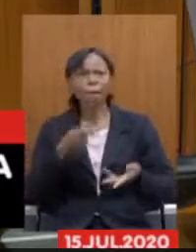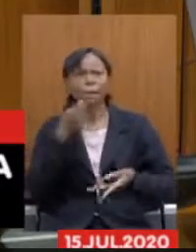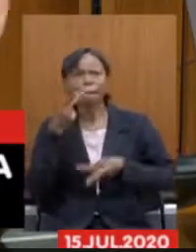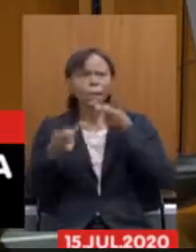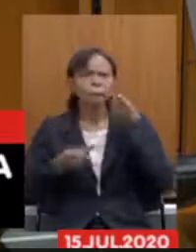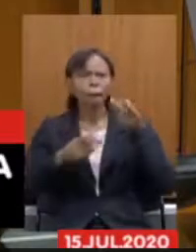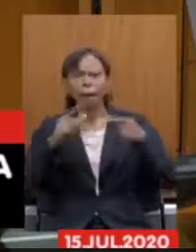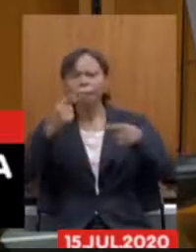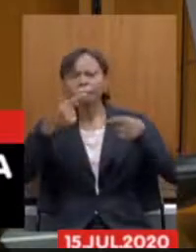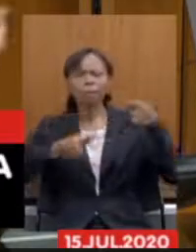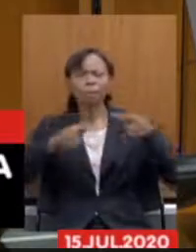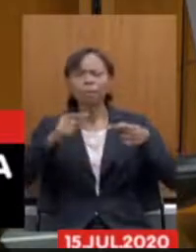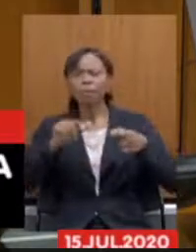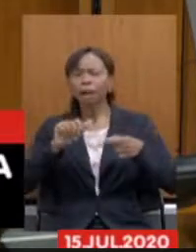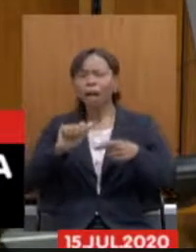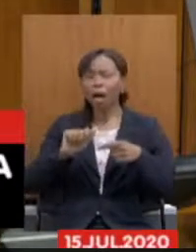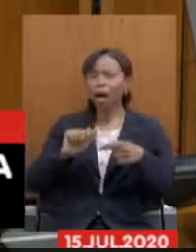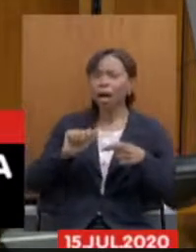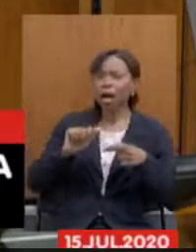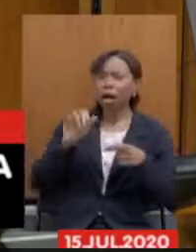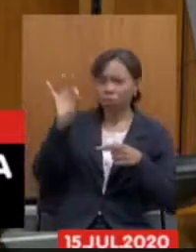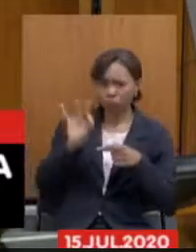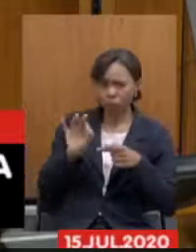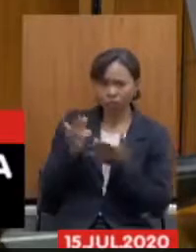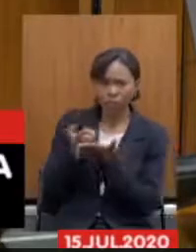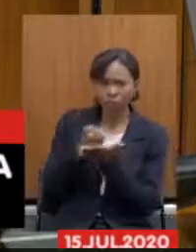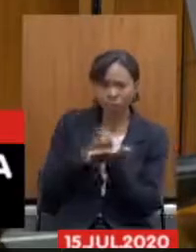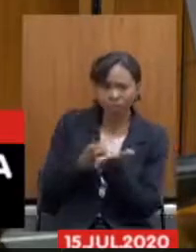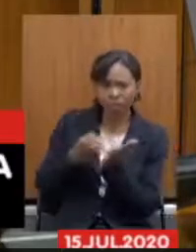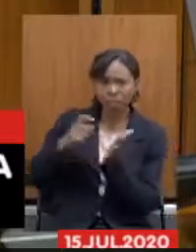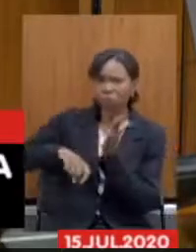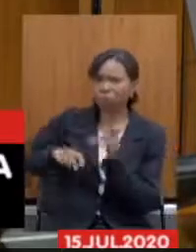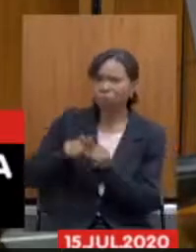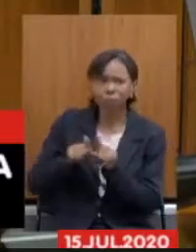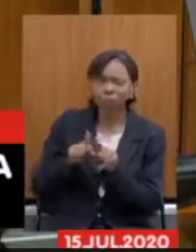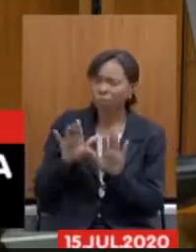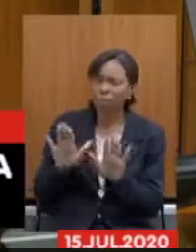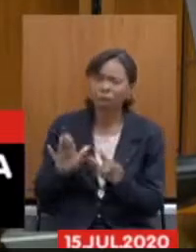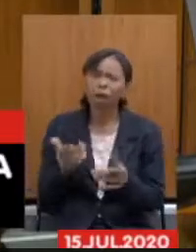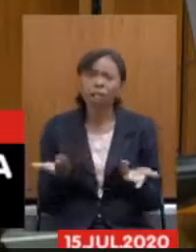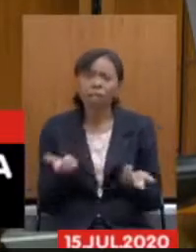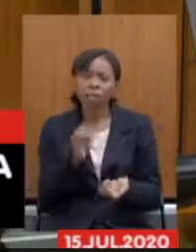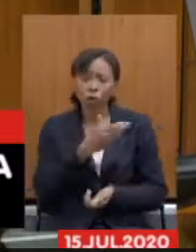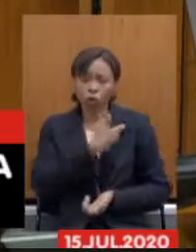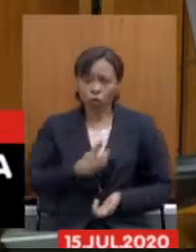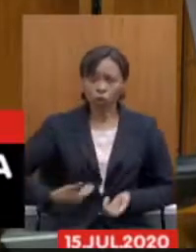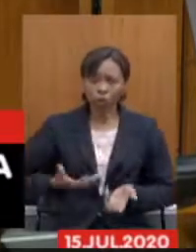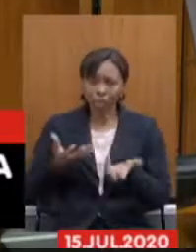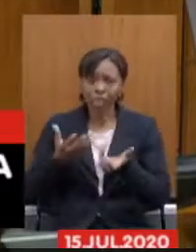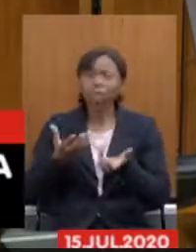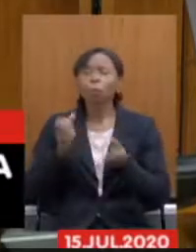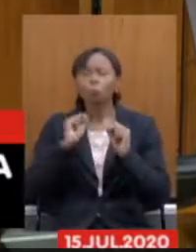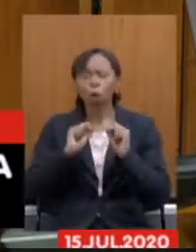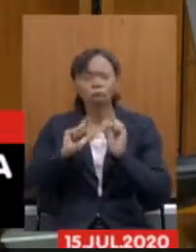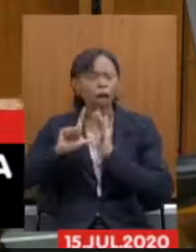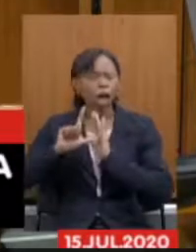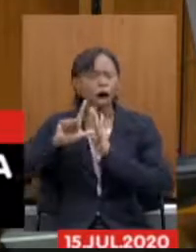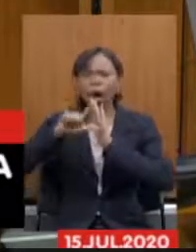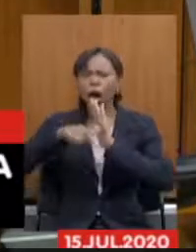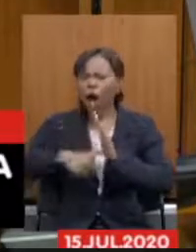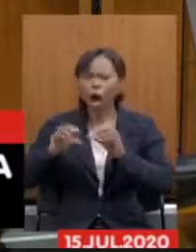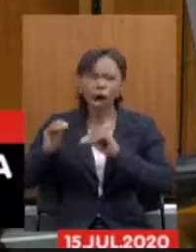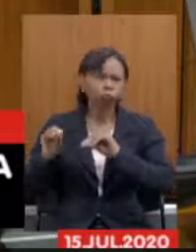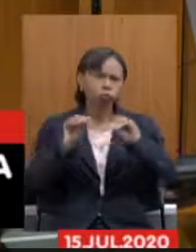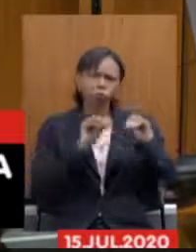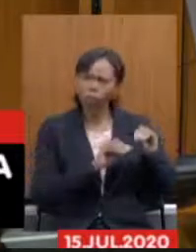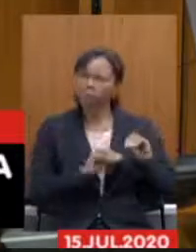já está claro aí que se o governador quisesse o governo federal prorrogava esse prazo tranquilamente basta o